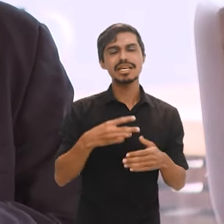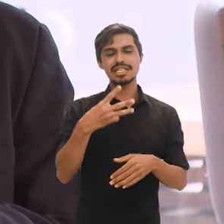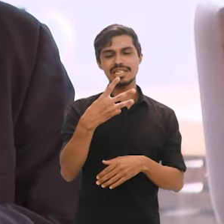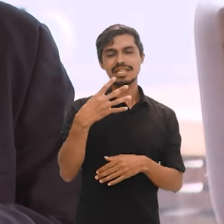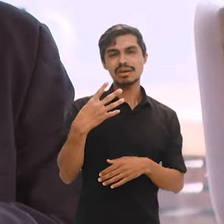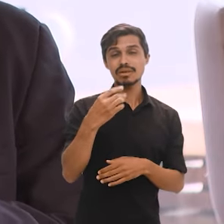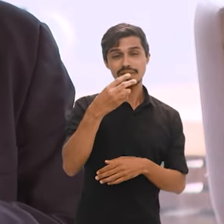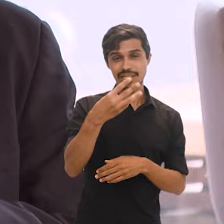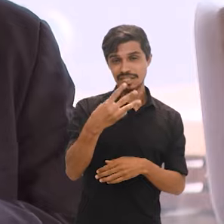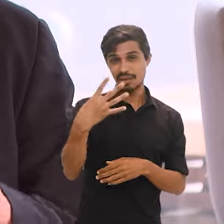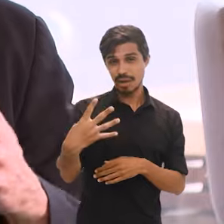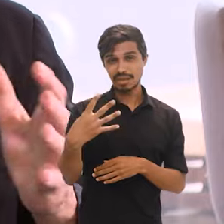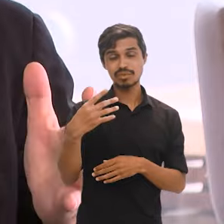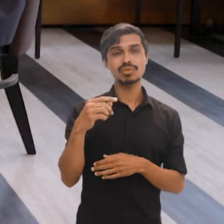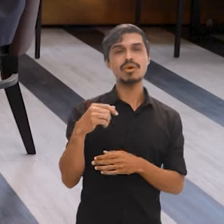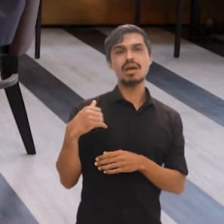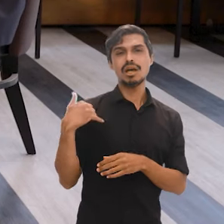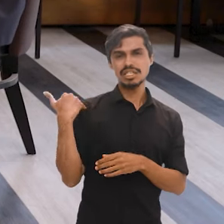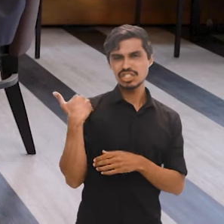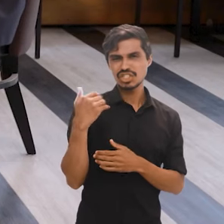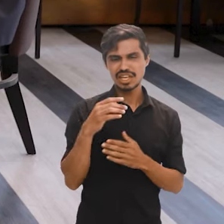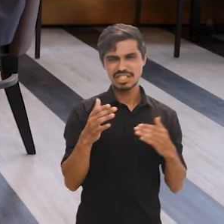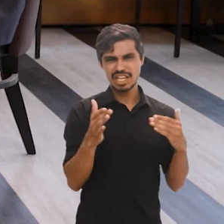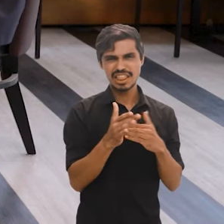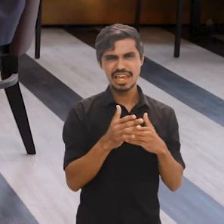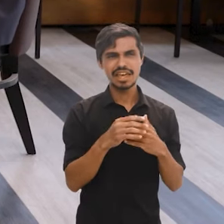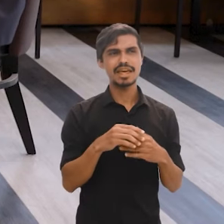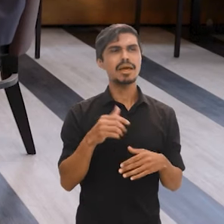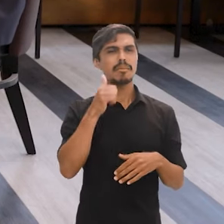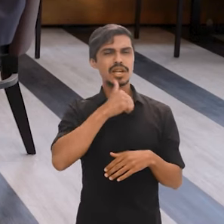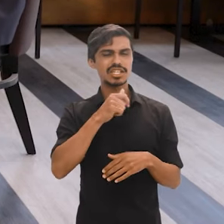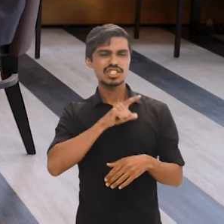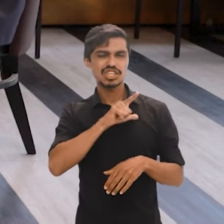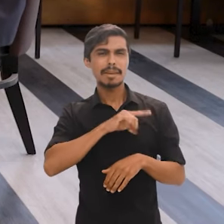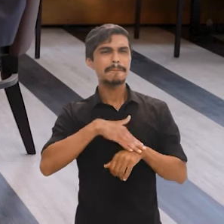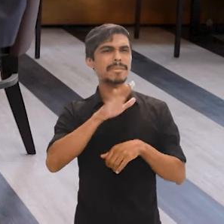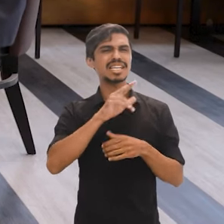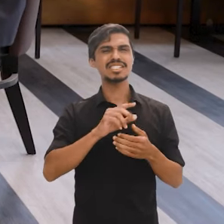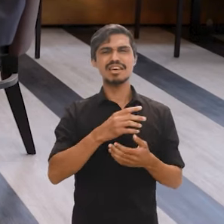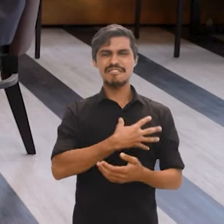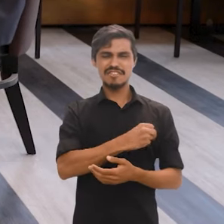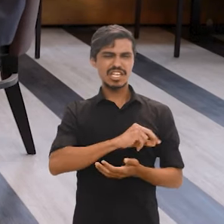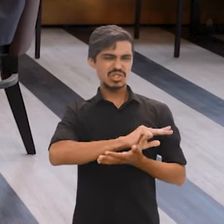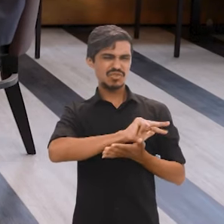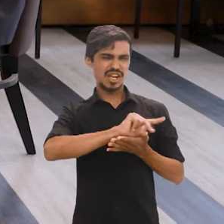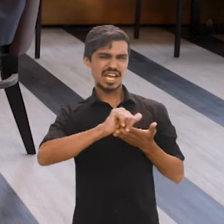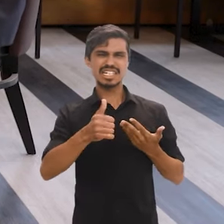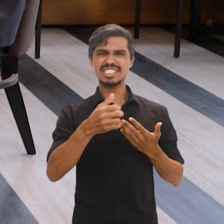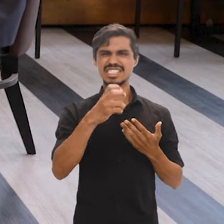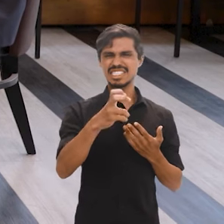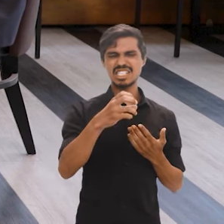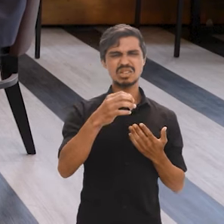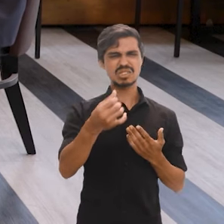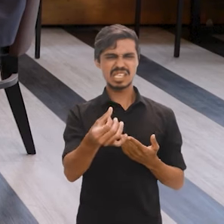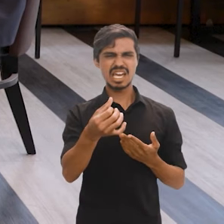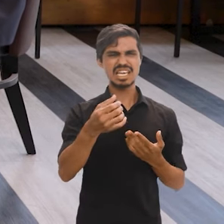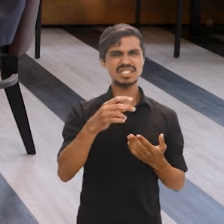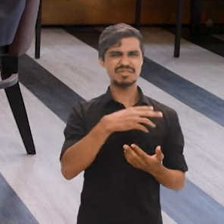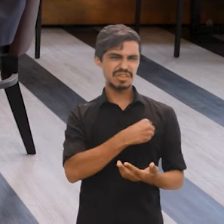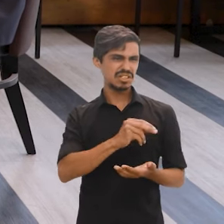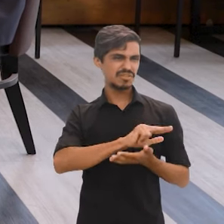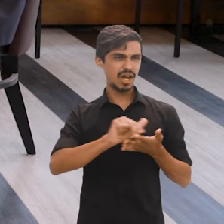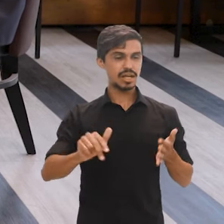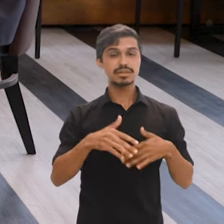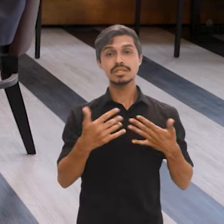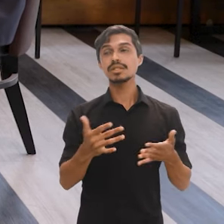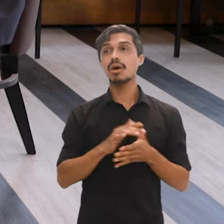anos de idade, mulheres tinham 10, 15 filhos, uma realidade muito própria daquela sociedade do século, final do século